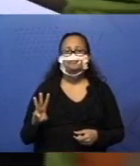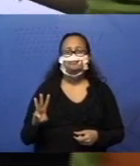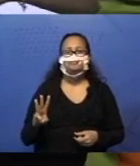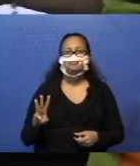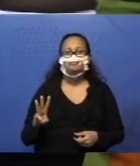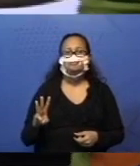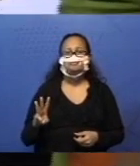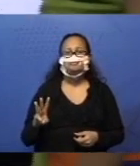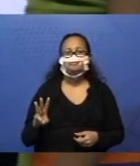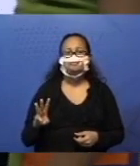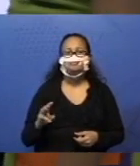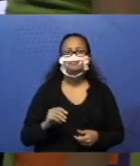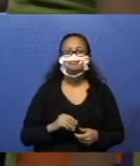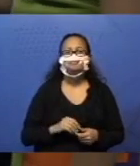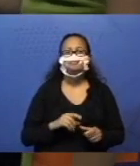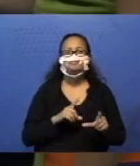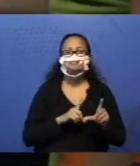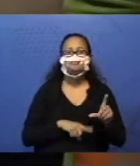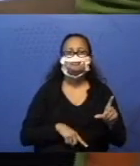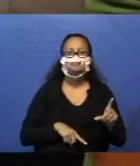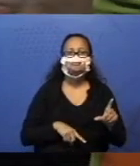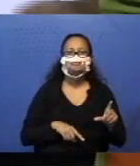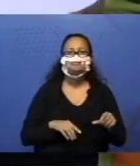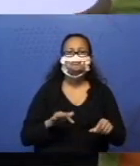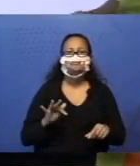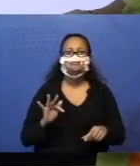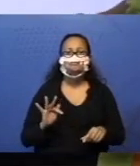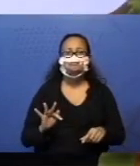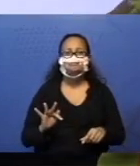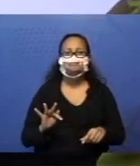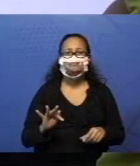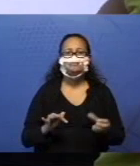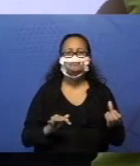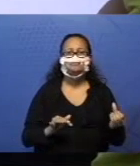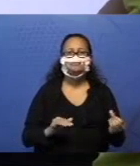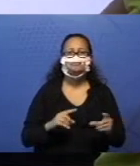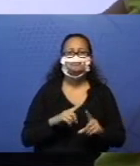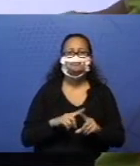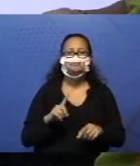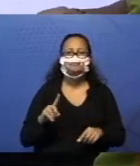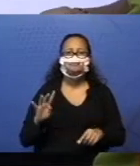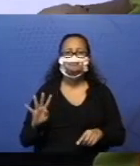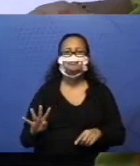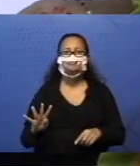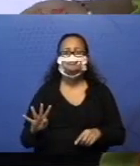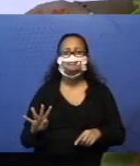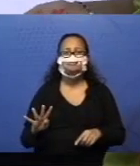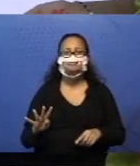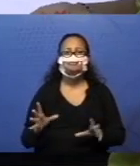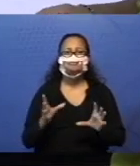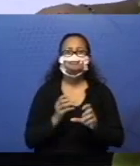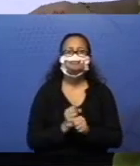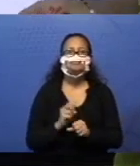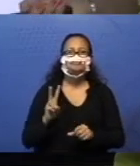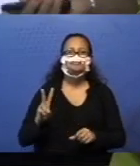certinho. E a letra F, seis mais quatorze, que vai dar vinte.